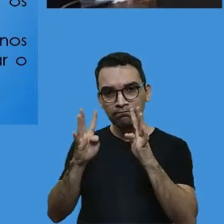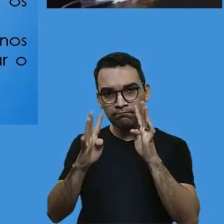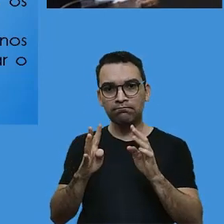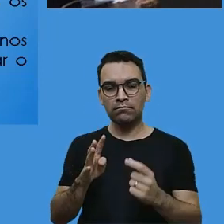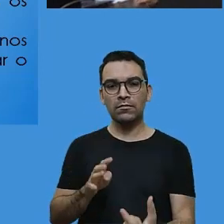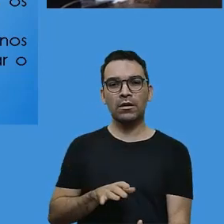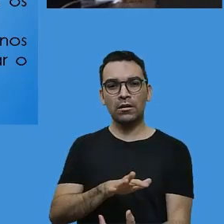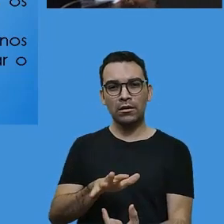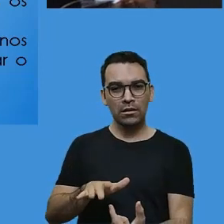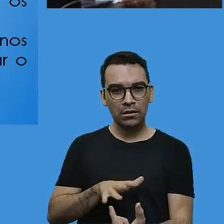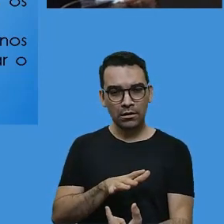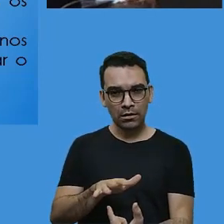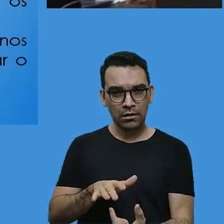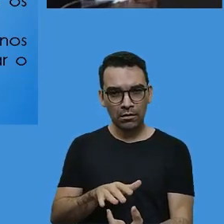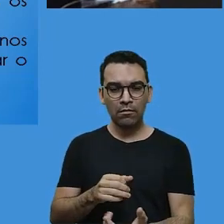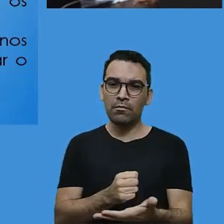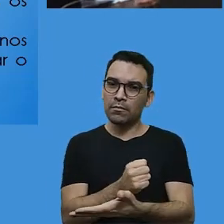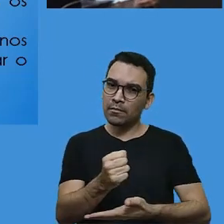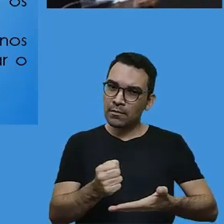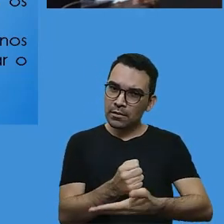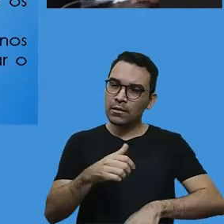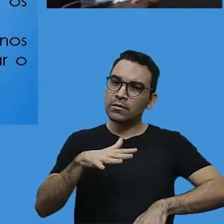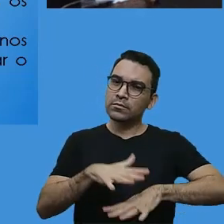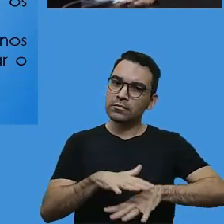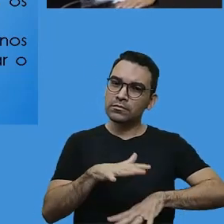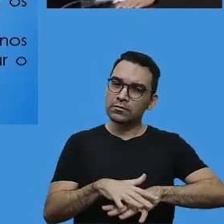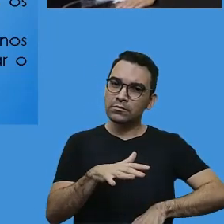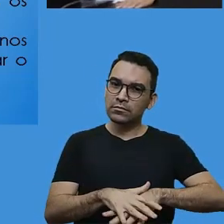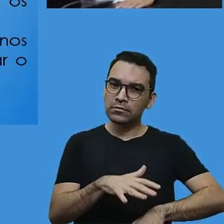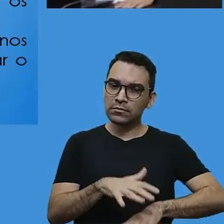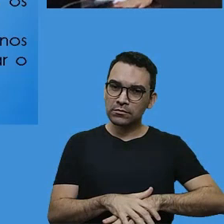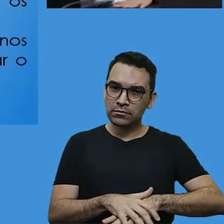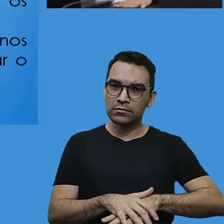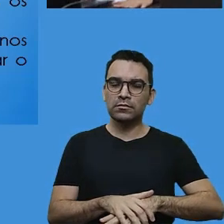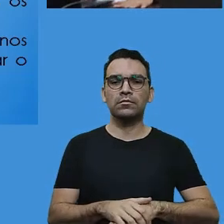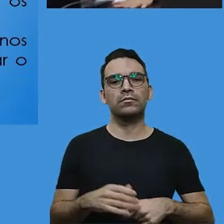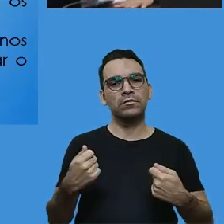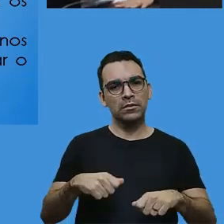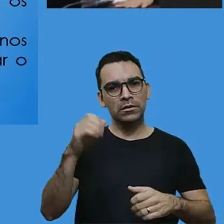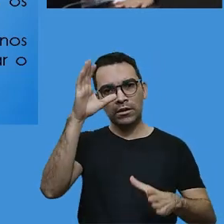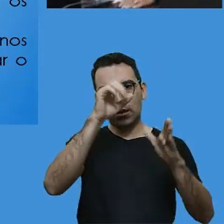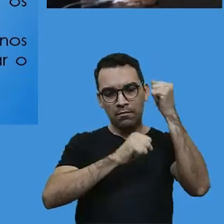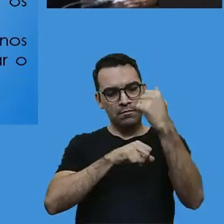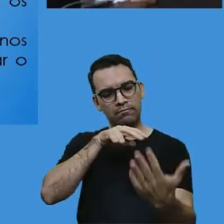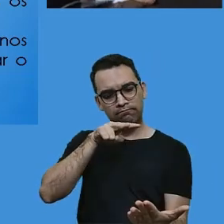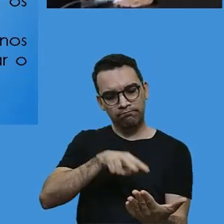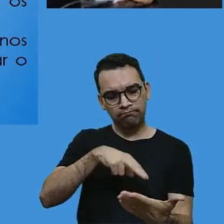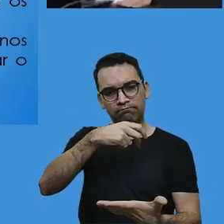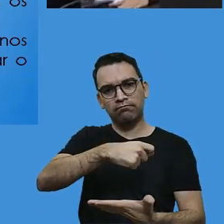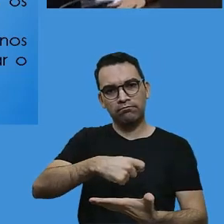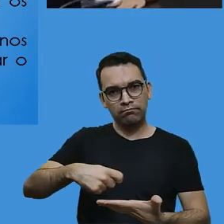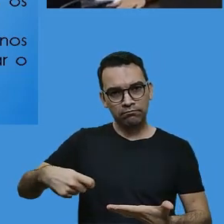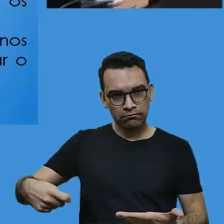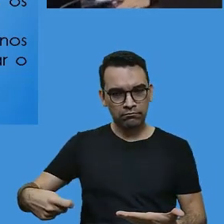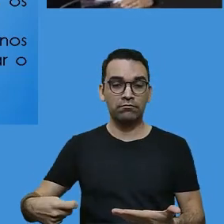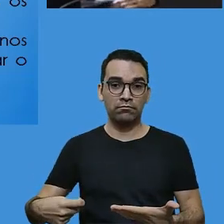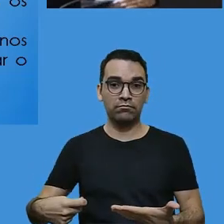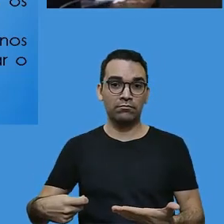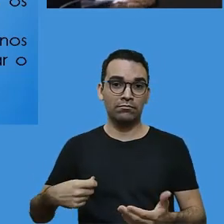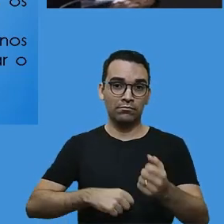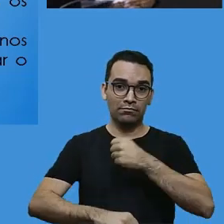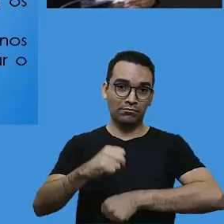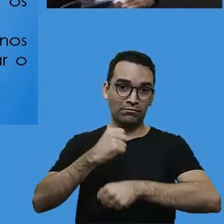alfabetização, base matemática. Quando nós colocamos aqui que dos anos